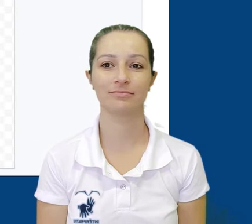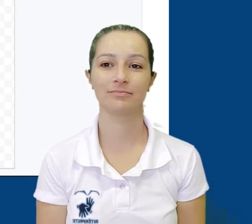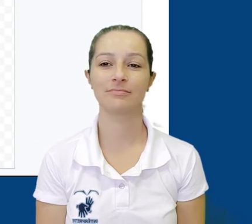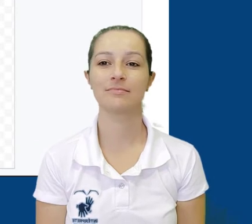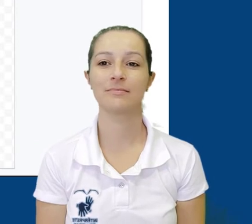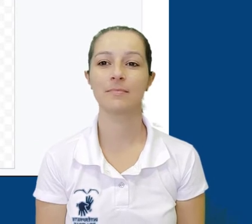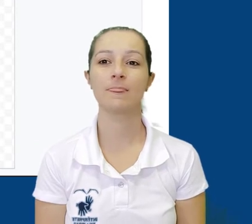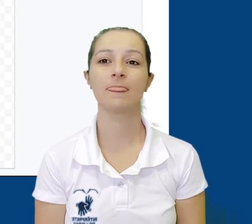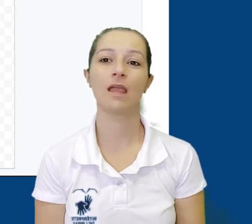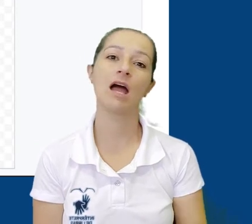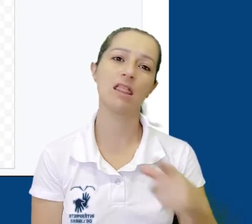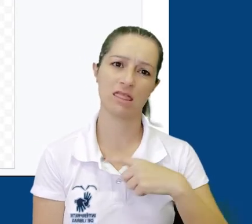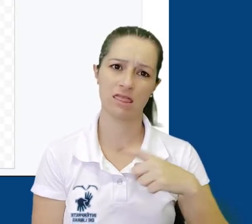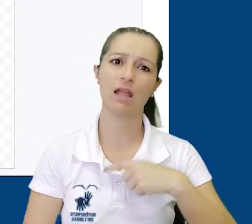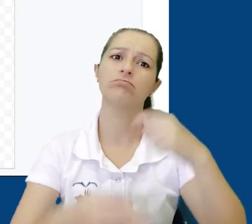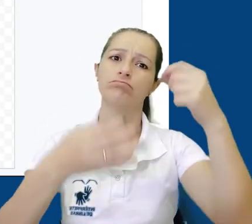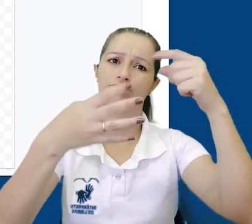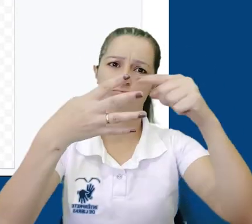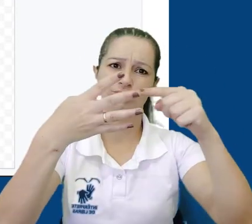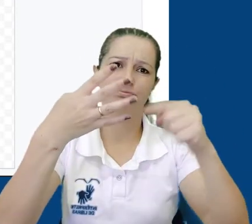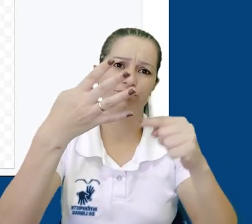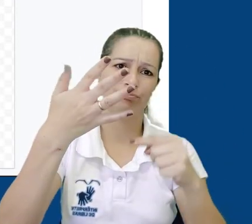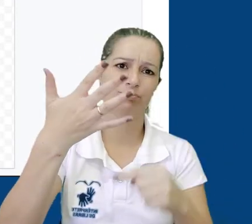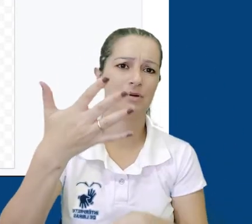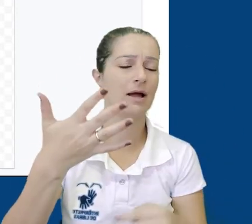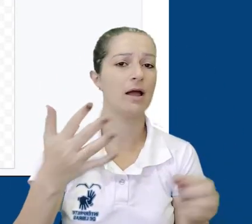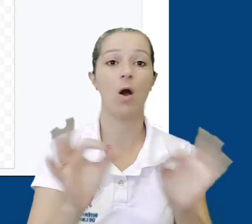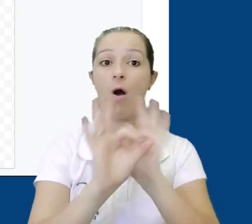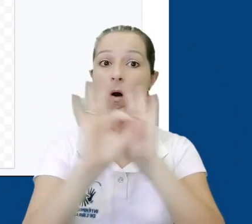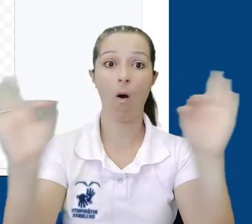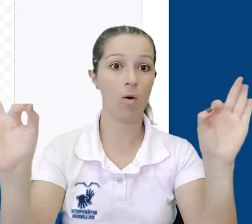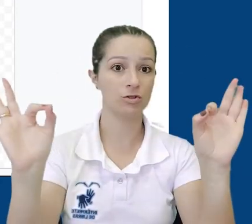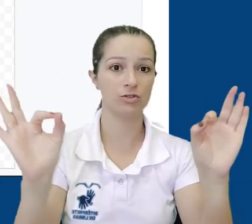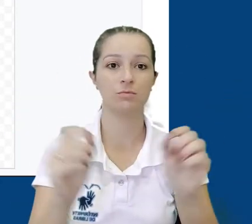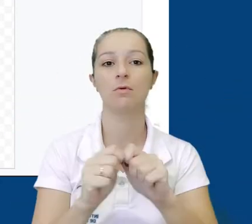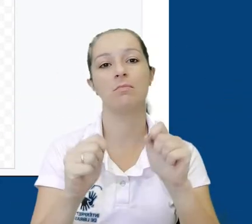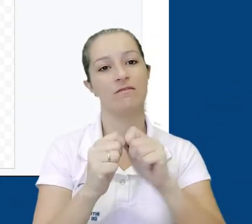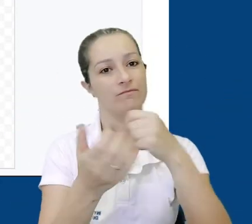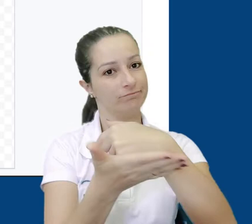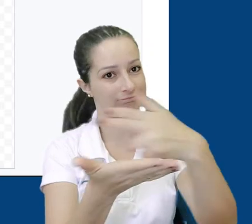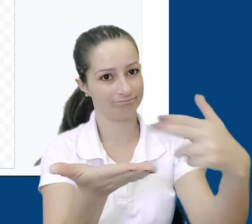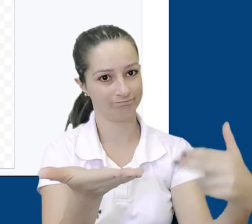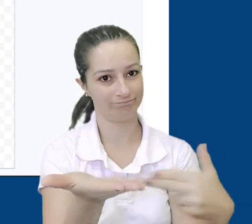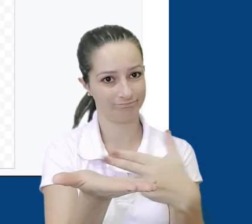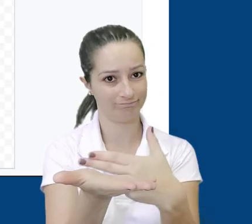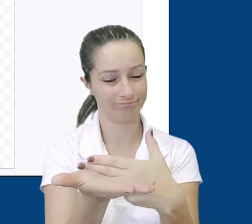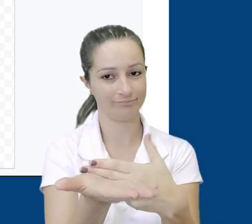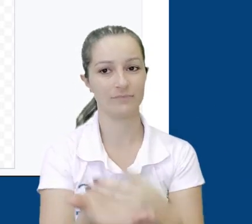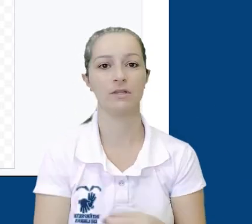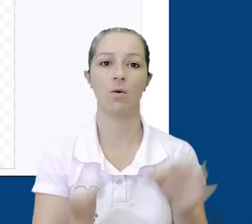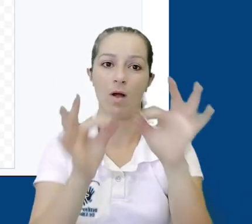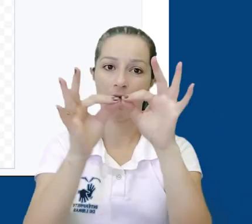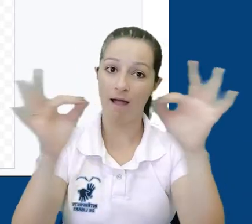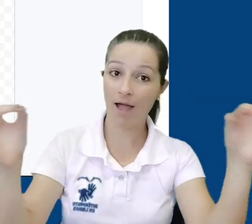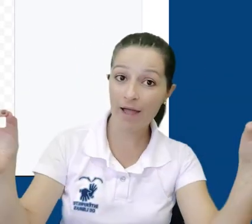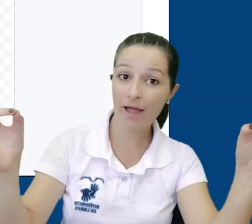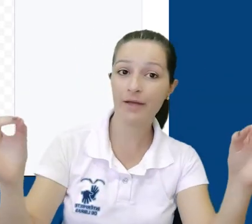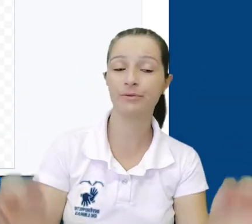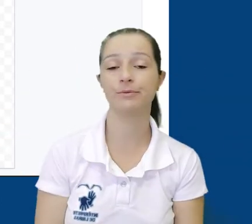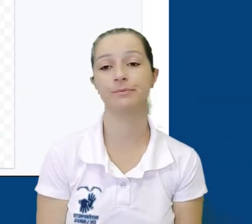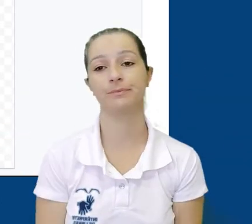Depois das linhas, temos os modelos de conectores, que são ótimos para fazer ligações em diagramas. Eles podem ser retos